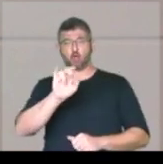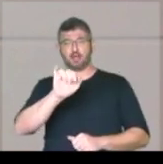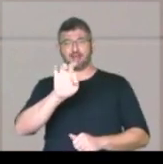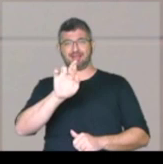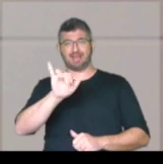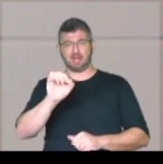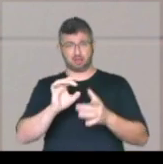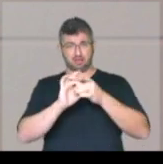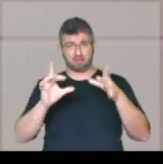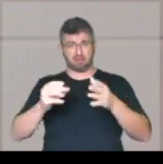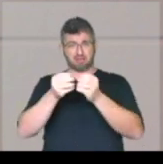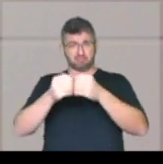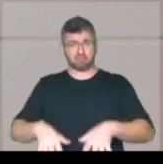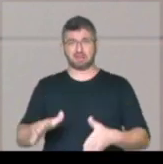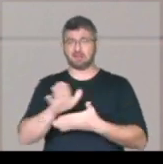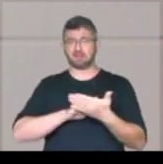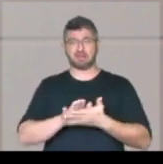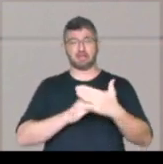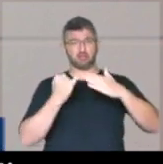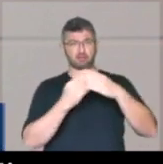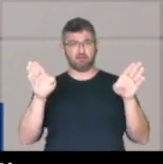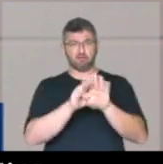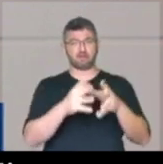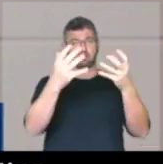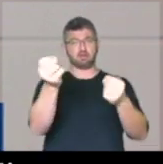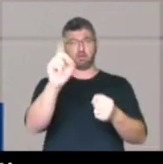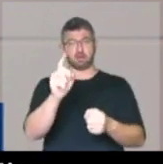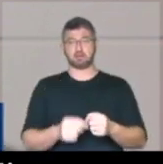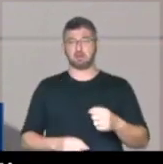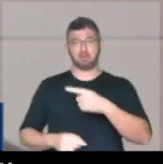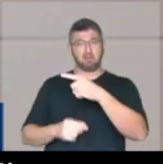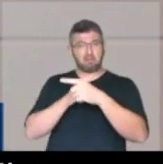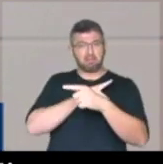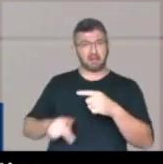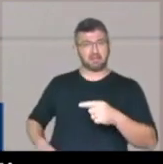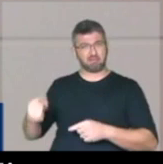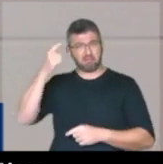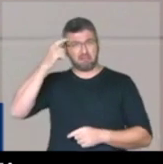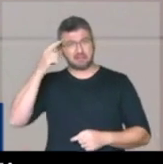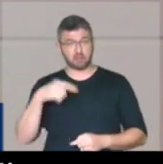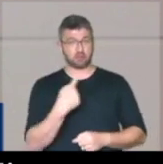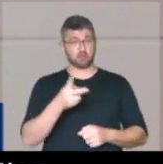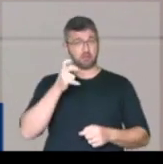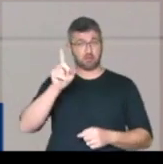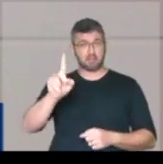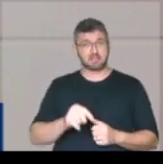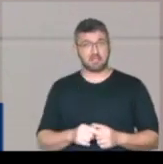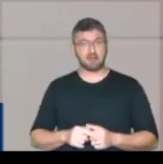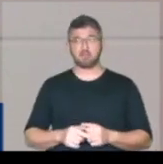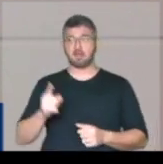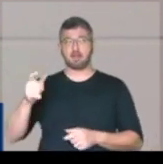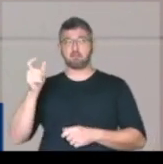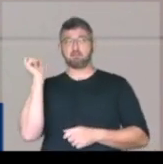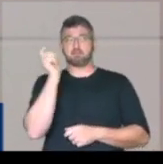ataque à democracia, qualquer fechamento de instituição. E não pense o presidente da República que nós não percebemos que os